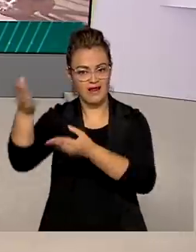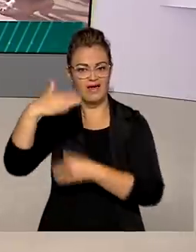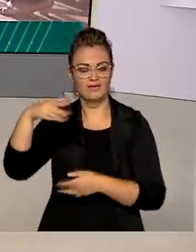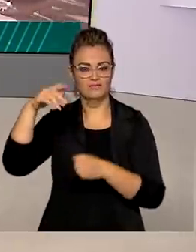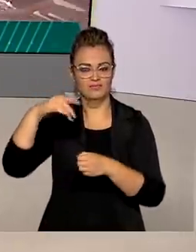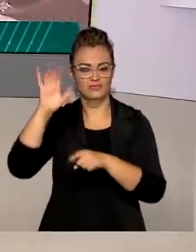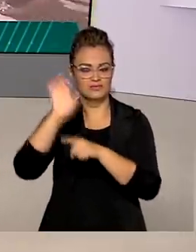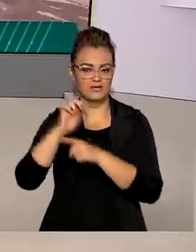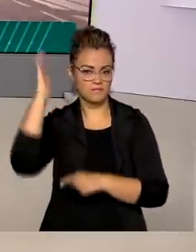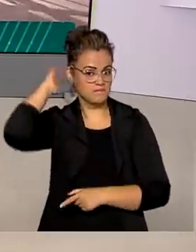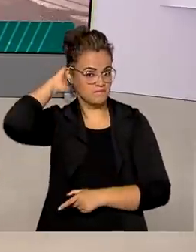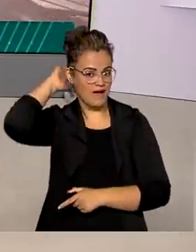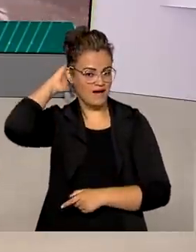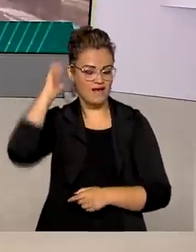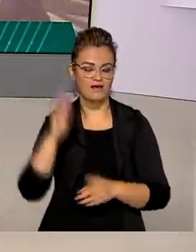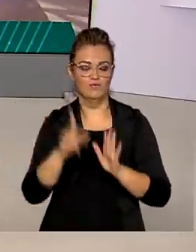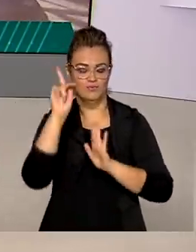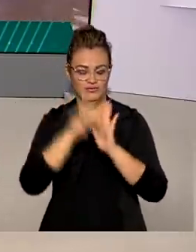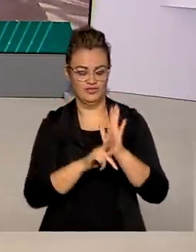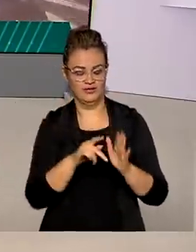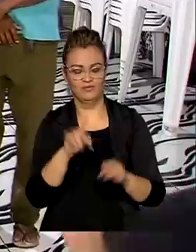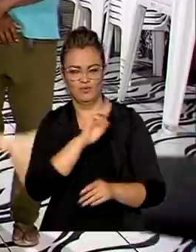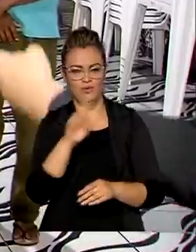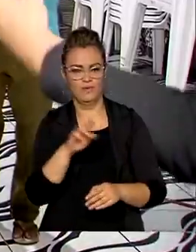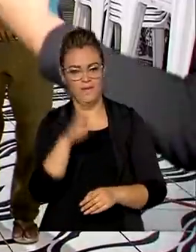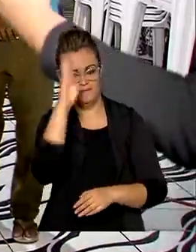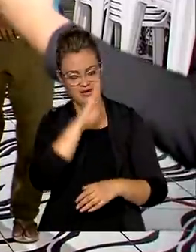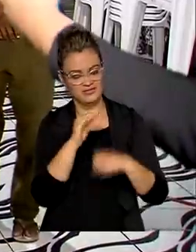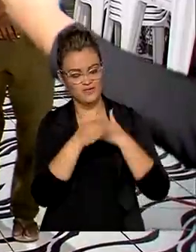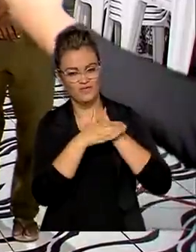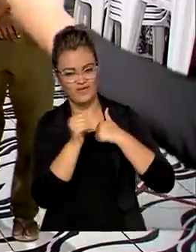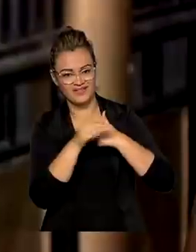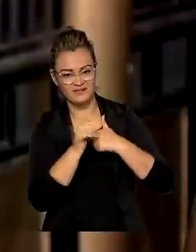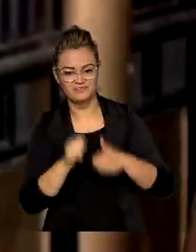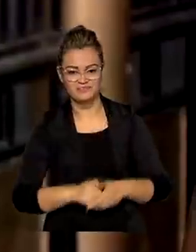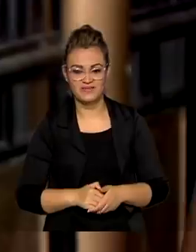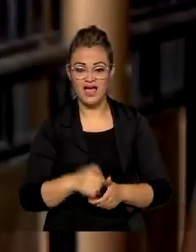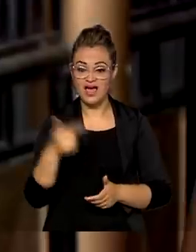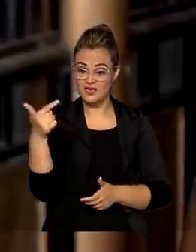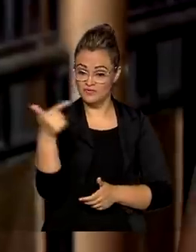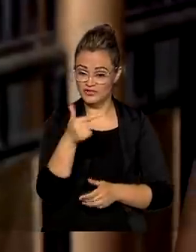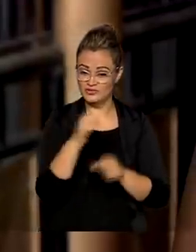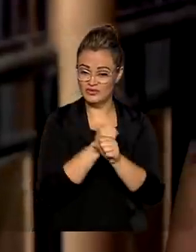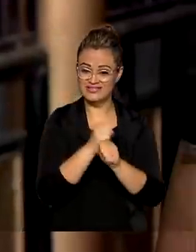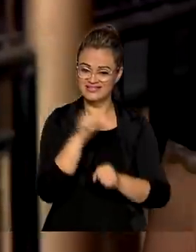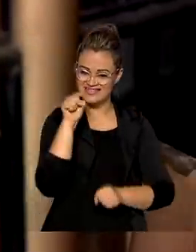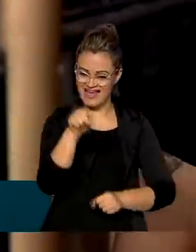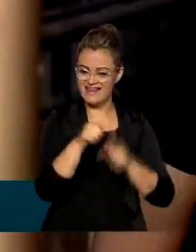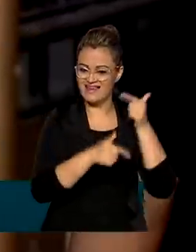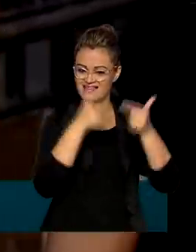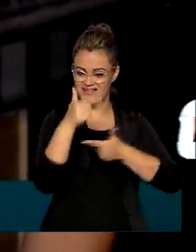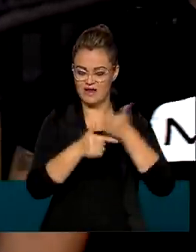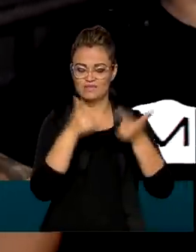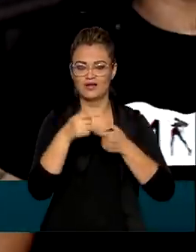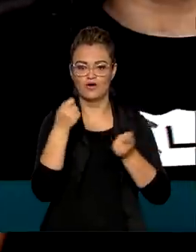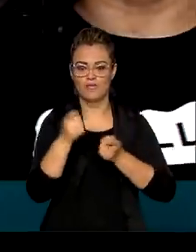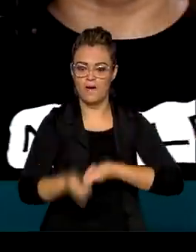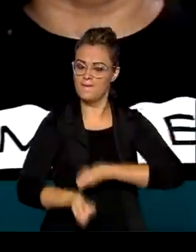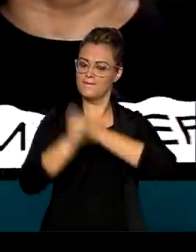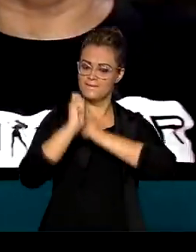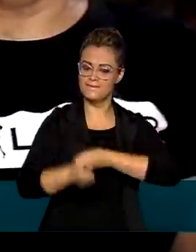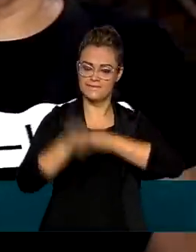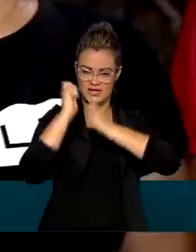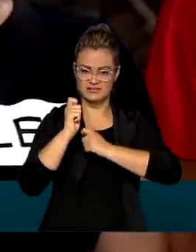faz parte do programa Brasil Fraterno. Há 22 anos, dona Roângela sustenta a família por meio da pesca na ilha do